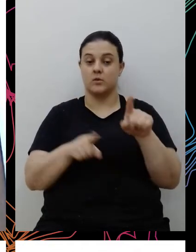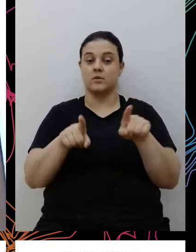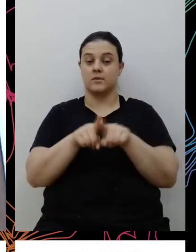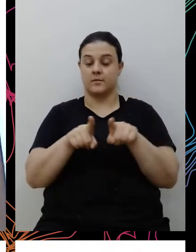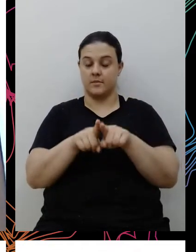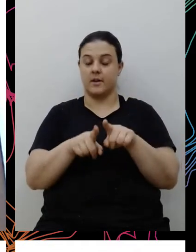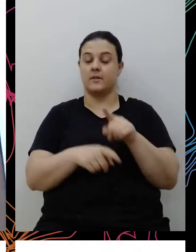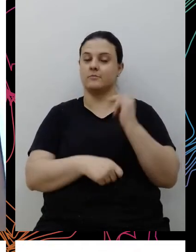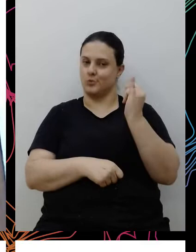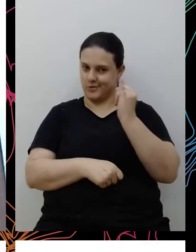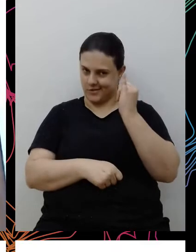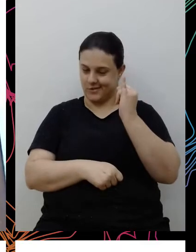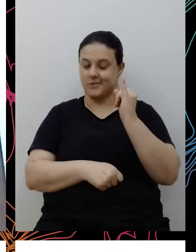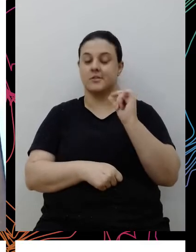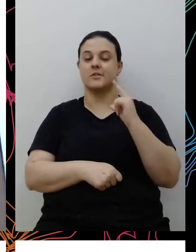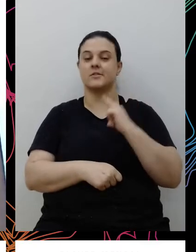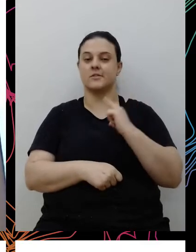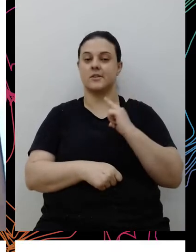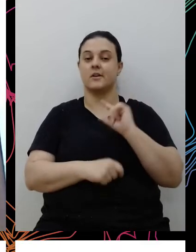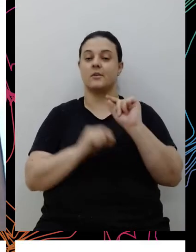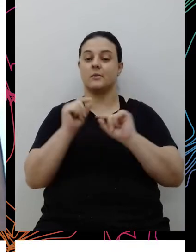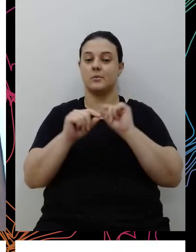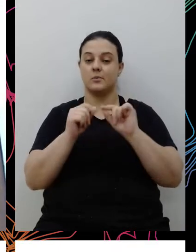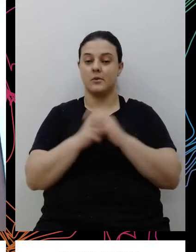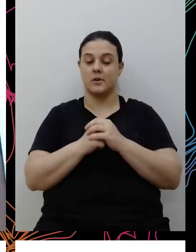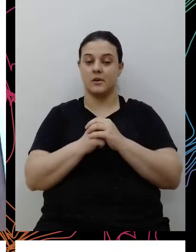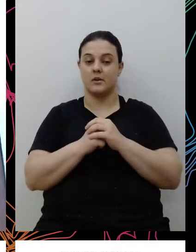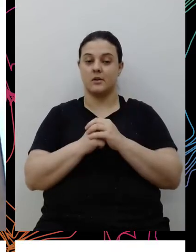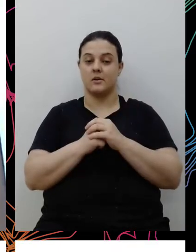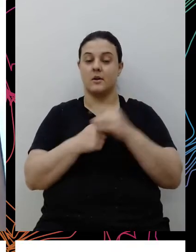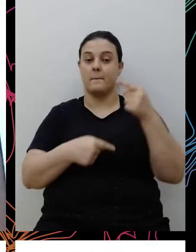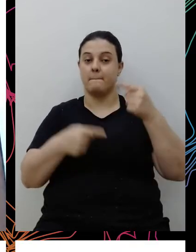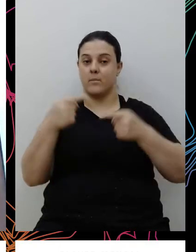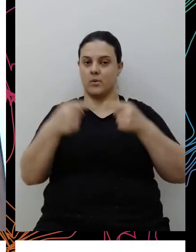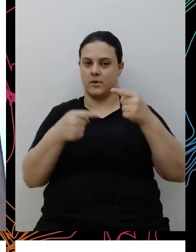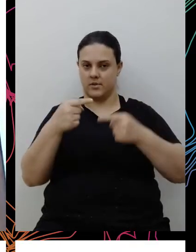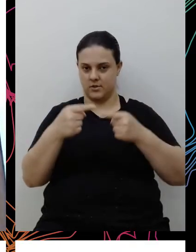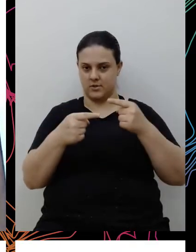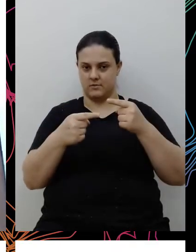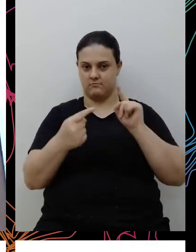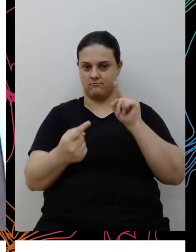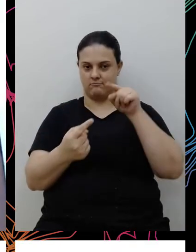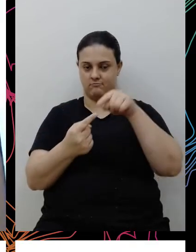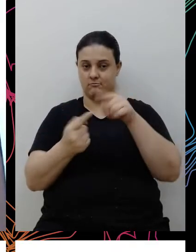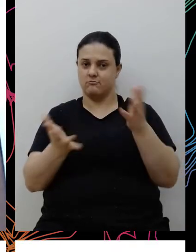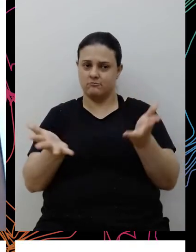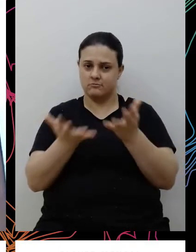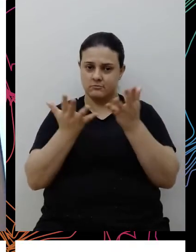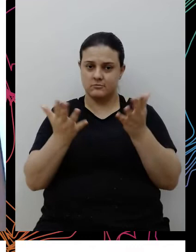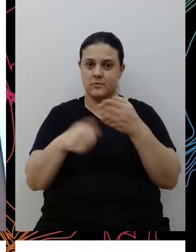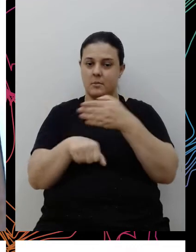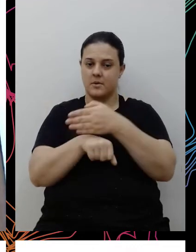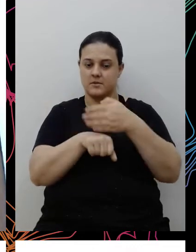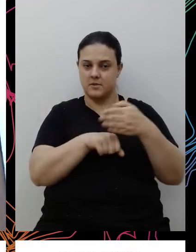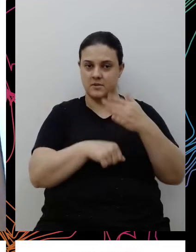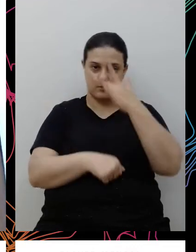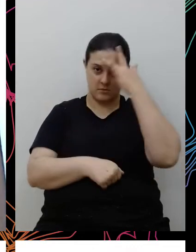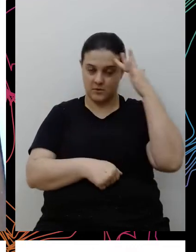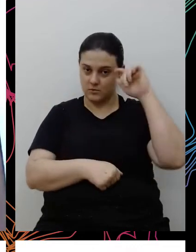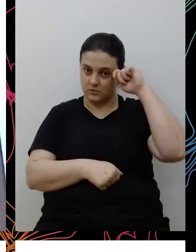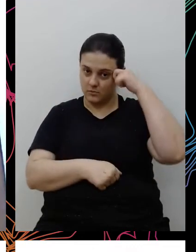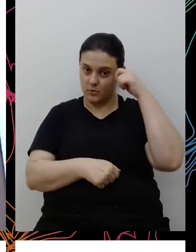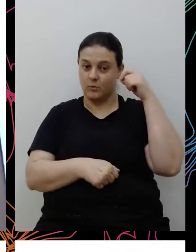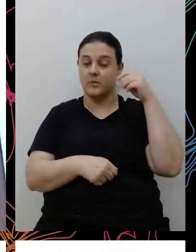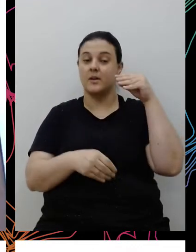importante, eu coloco também a perspectiva de construção de políticas que incentive a participação da população negra dentro do